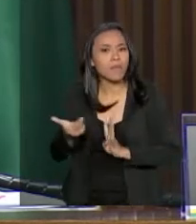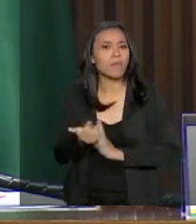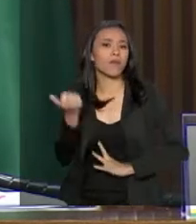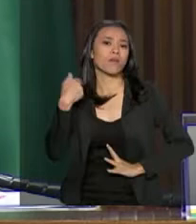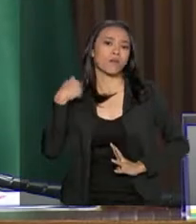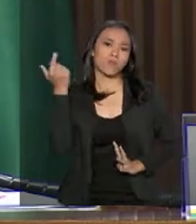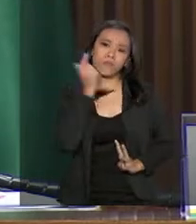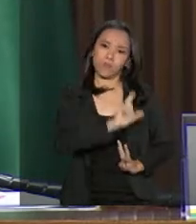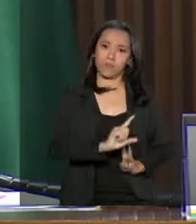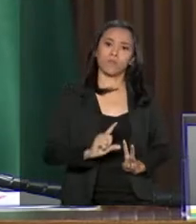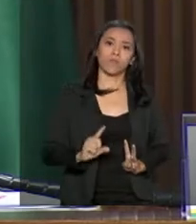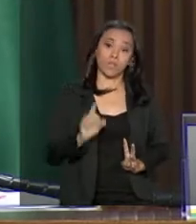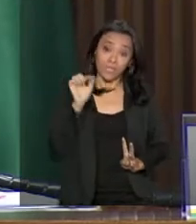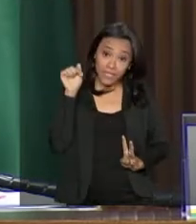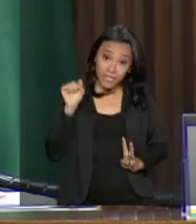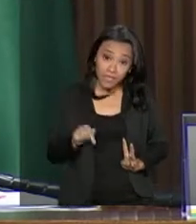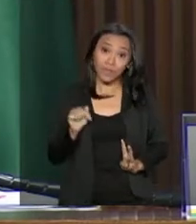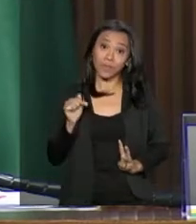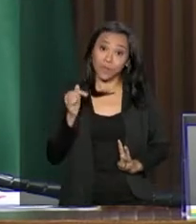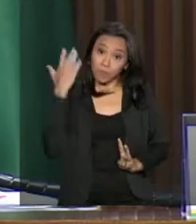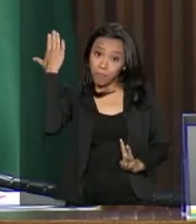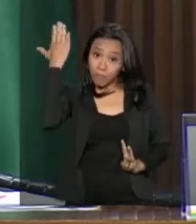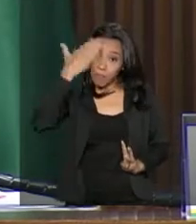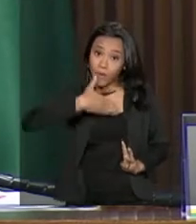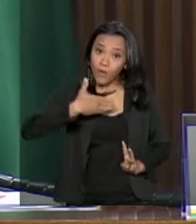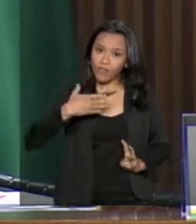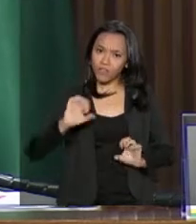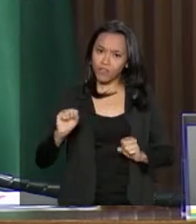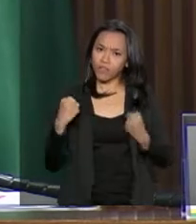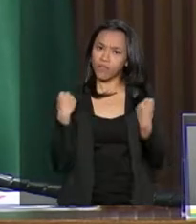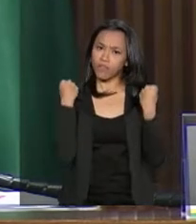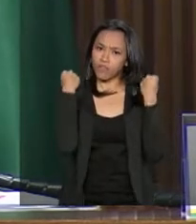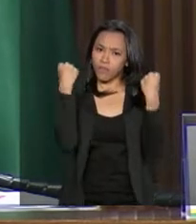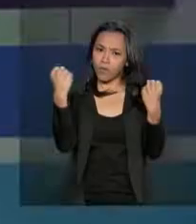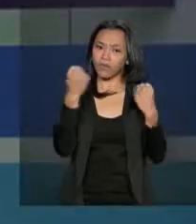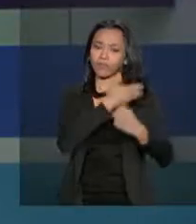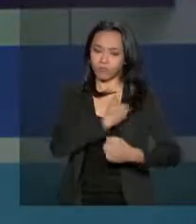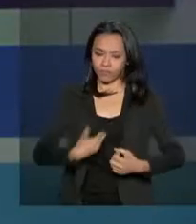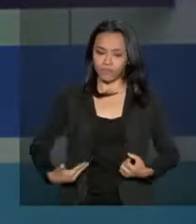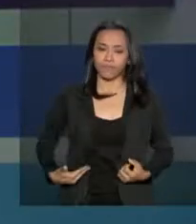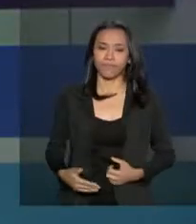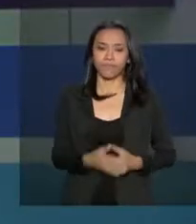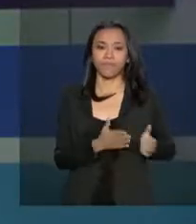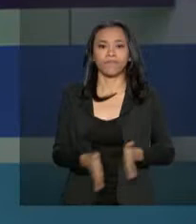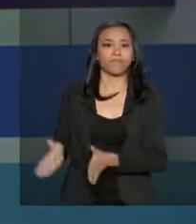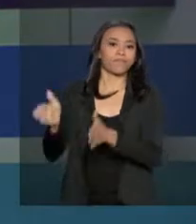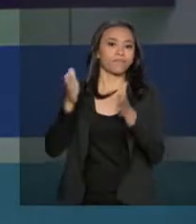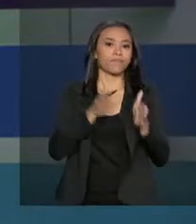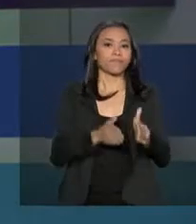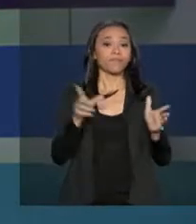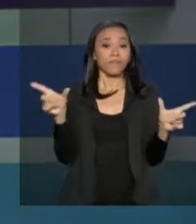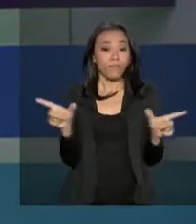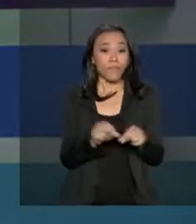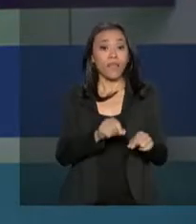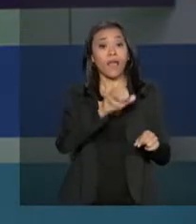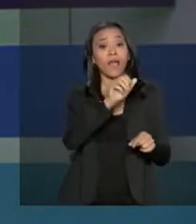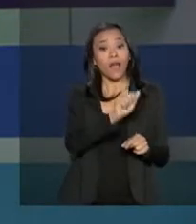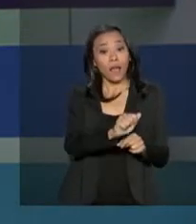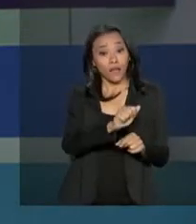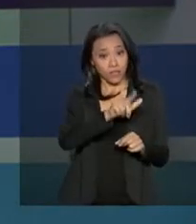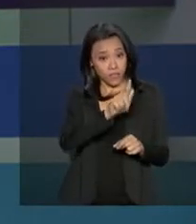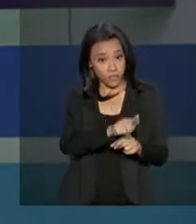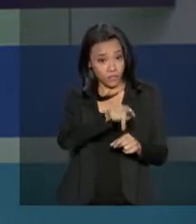adicional para revelar a fortaleza do nosso governo. A advogada-geral da União, Grace